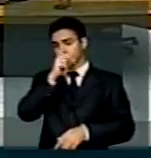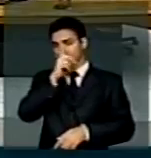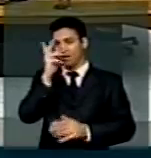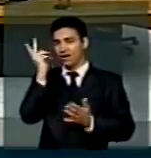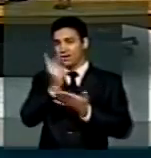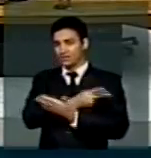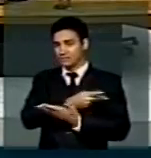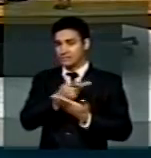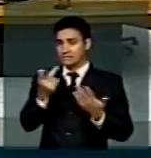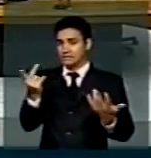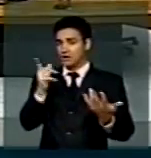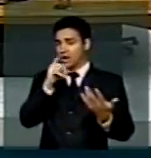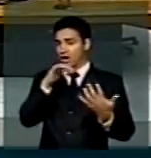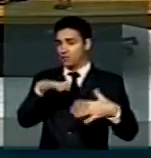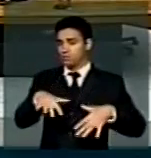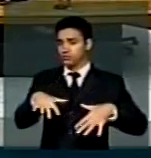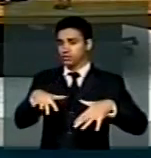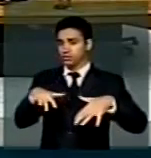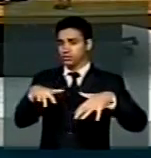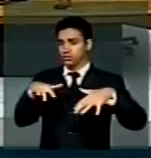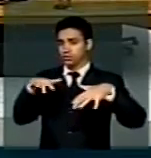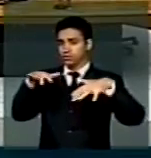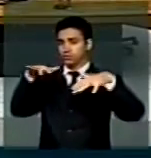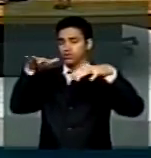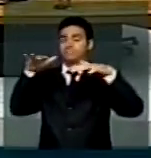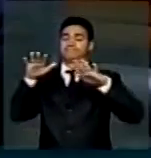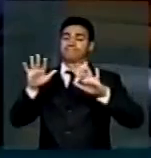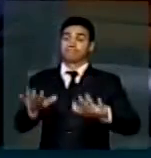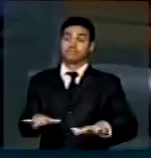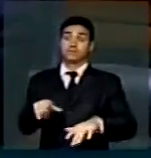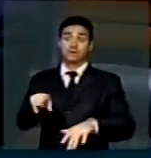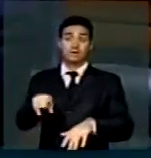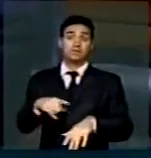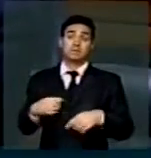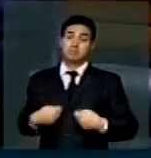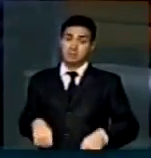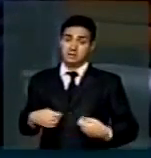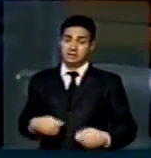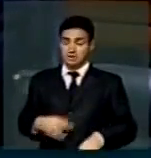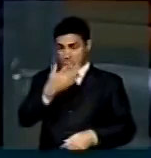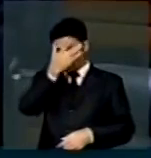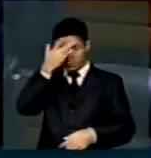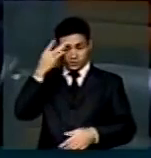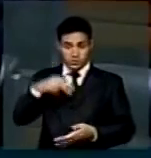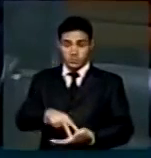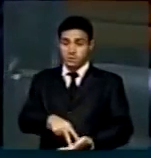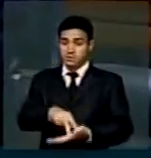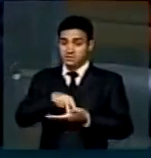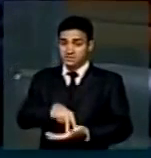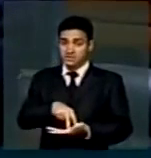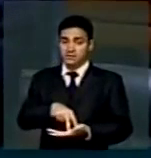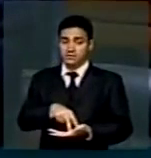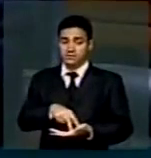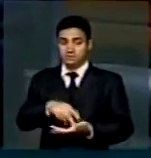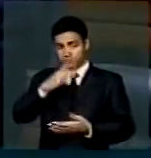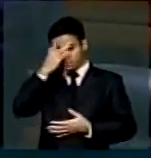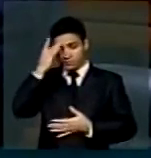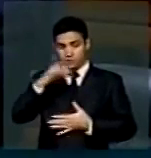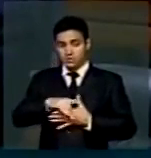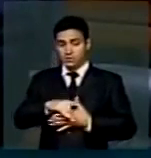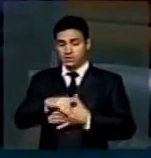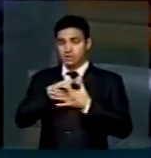que inundaram o nosso Estado. E naquele momento, nós precisávamos de alguém de pulso firme, de um grande líder.